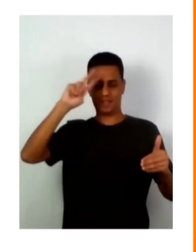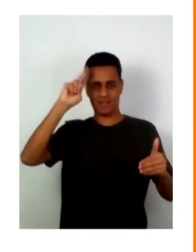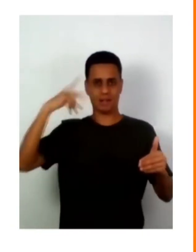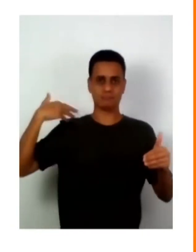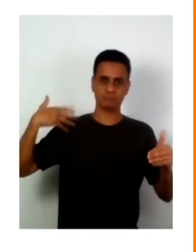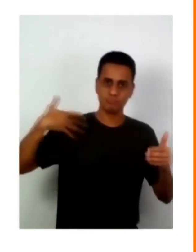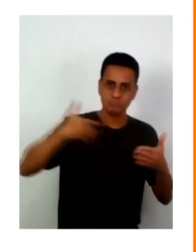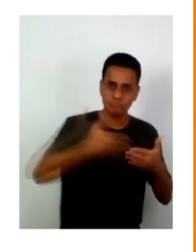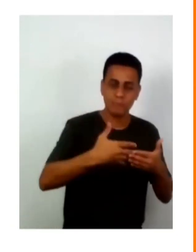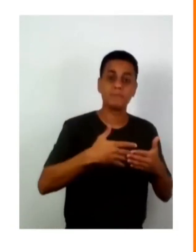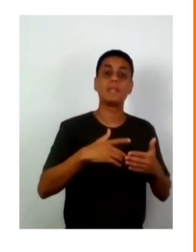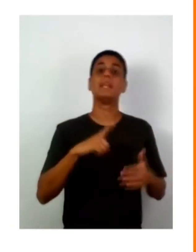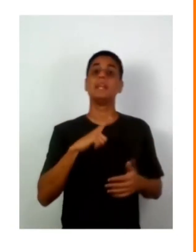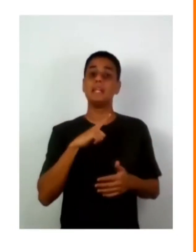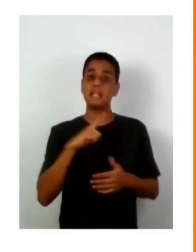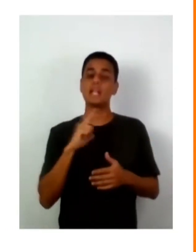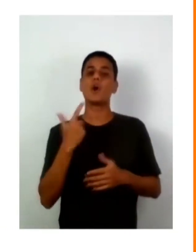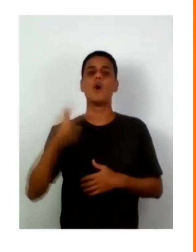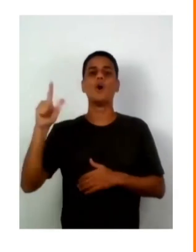outros conceitos